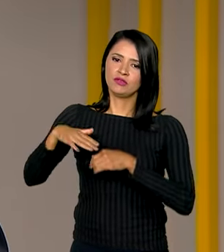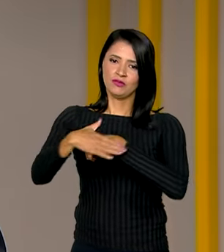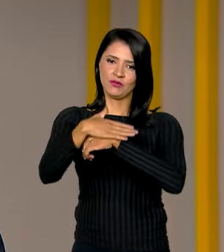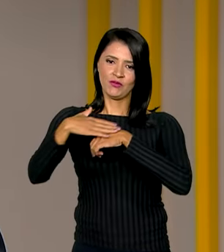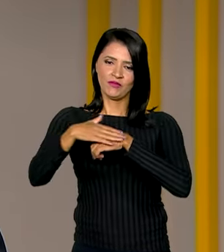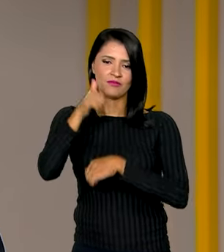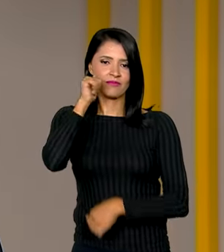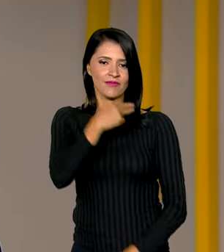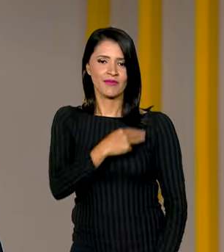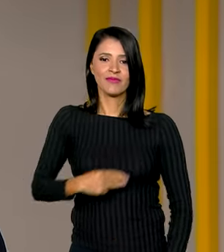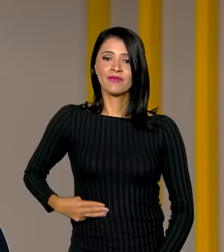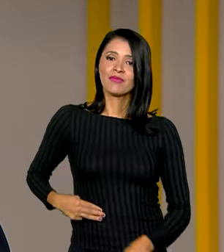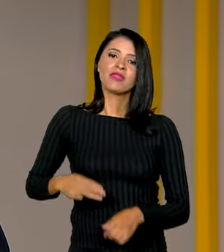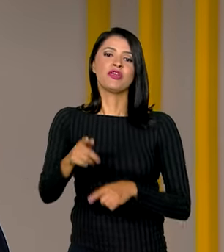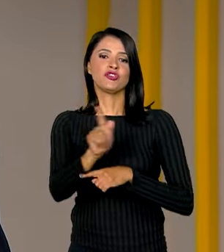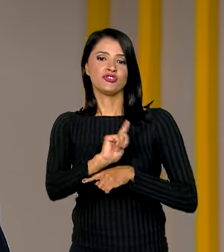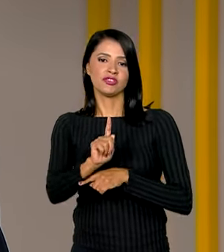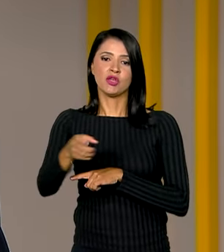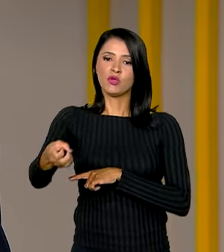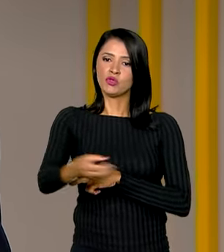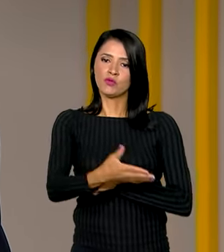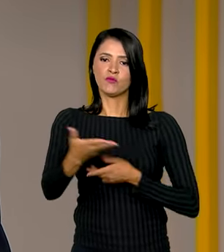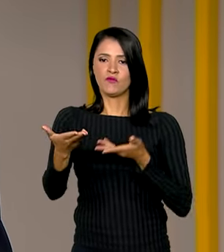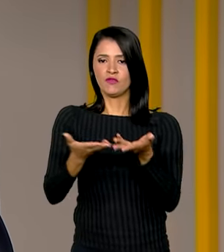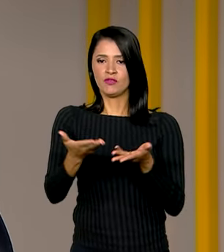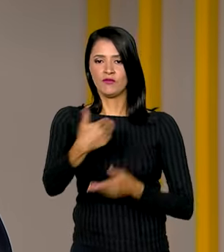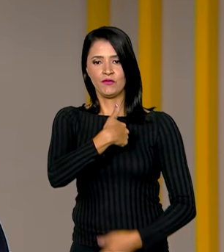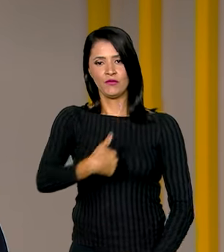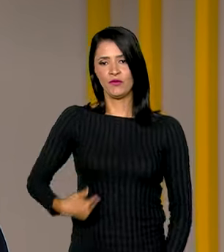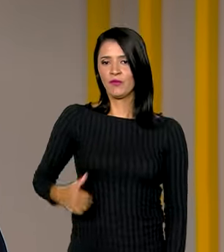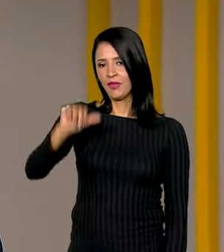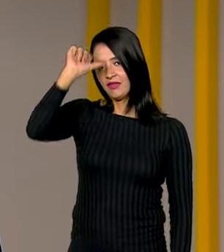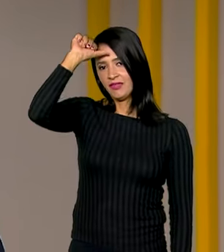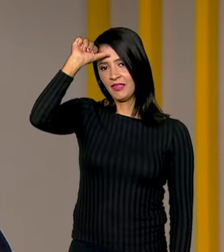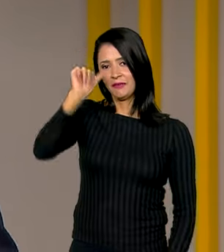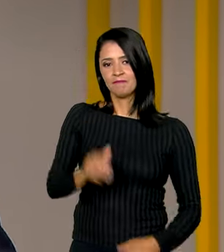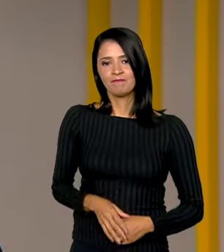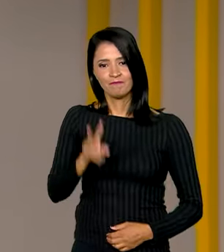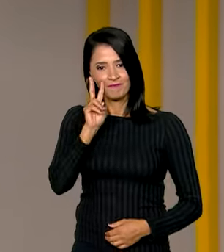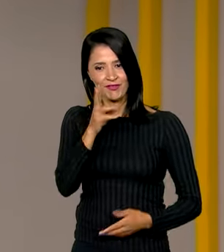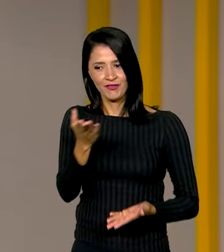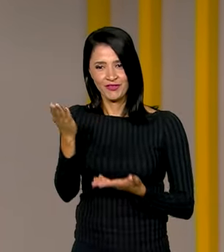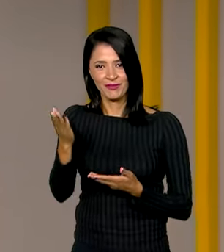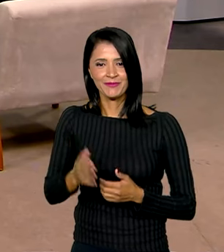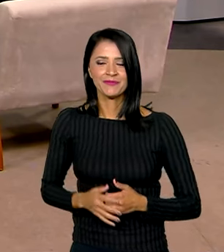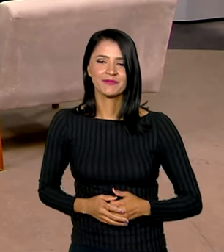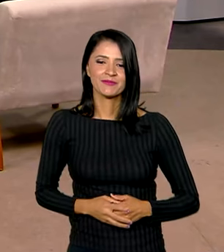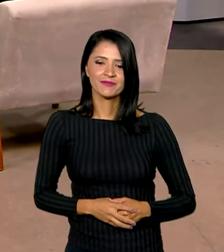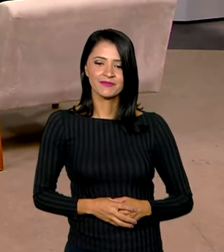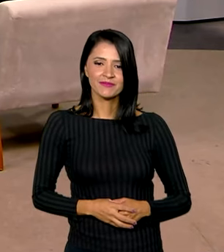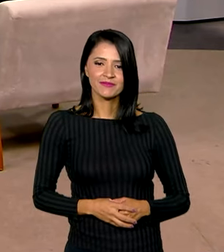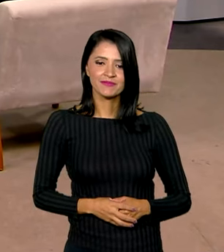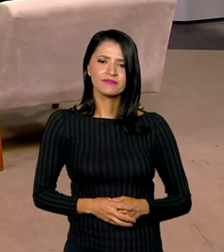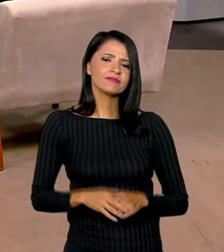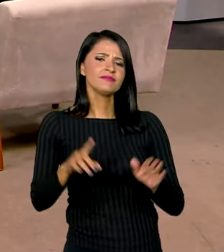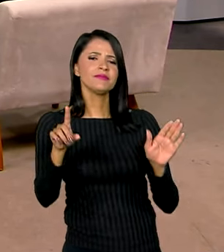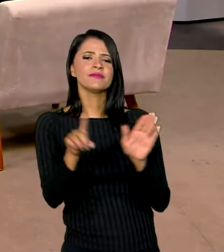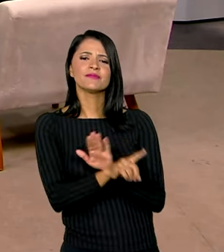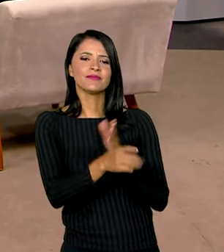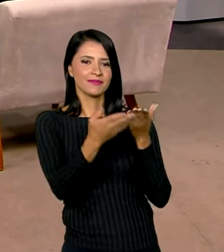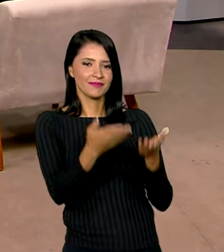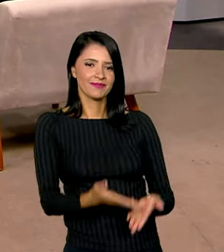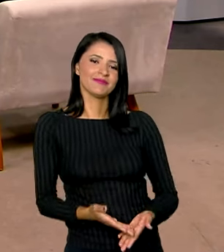com a ministra da Gestão e da Inovação em Serviços Públicos, Esther Dweck. Veja como foi. Ministra da